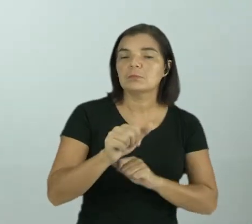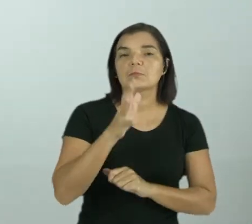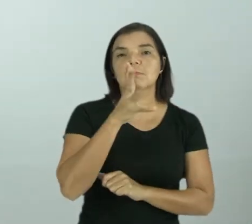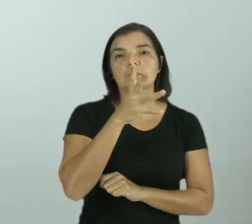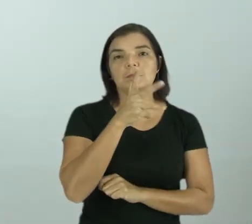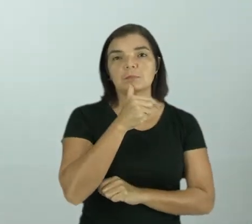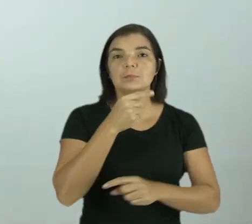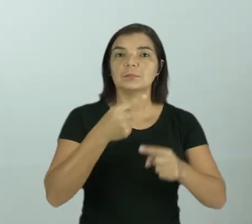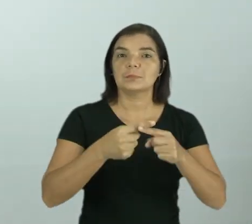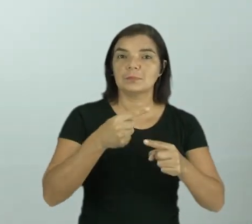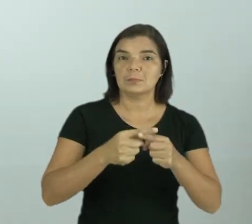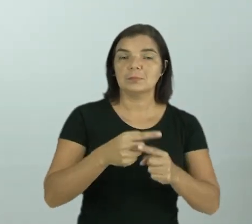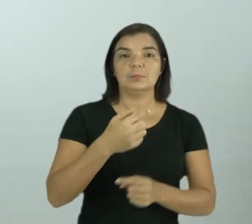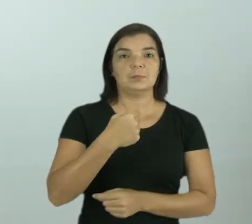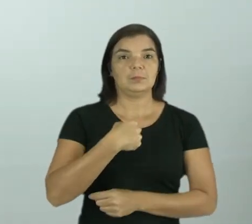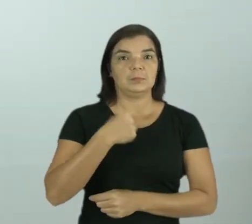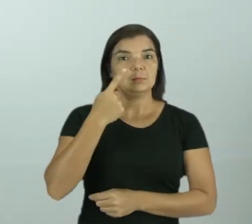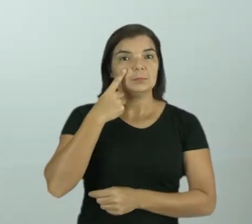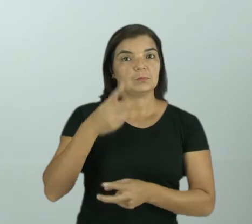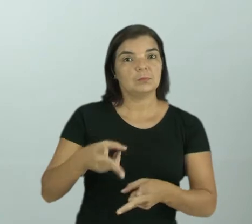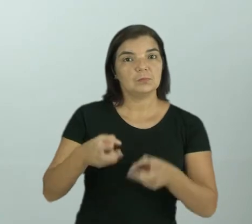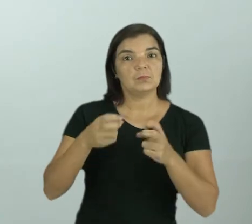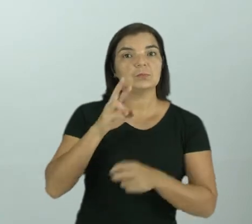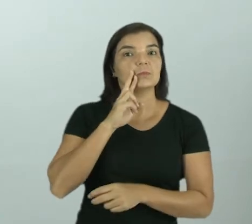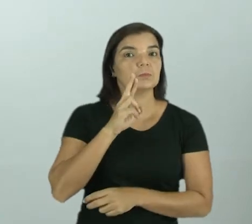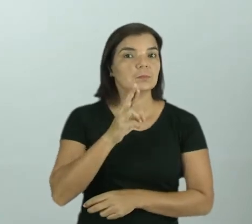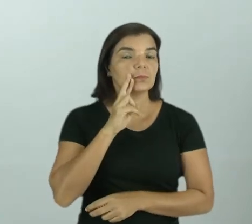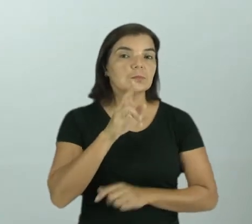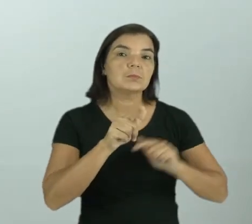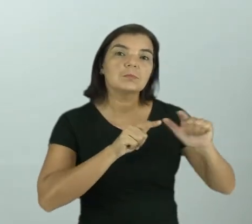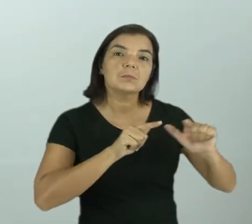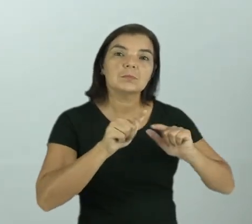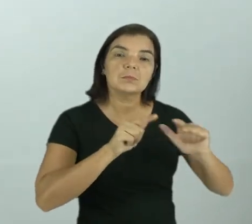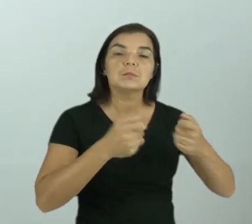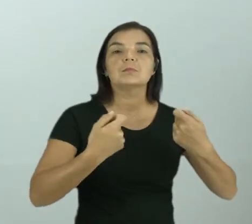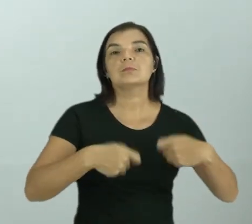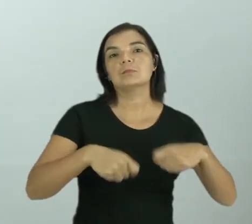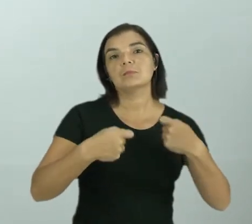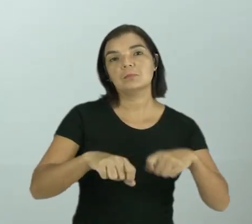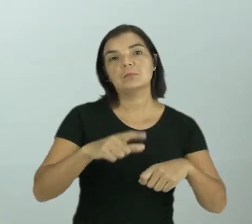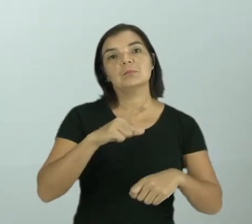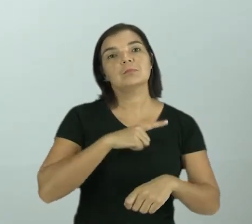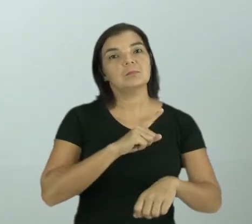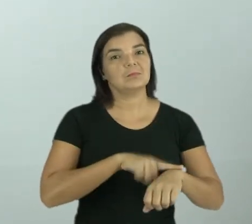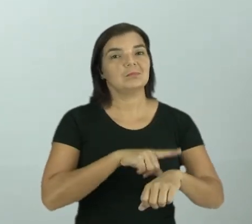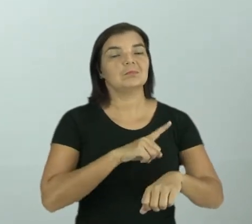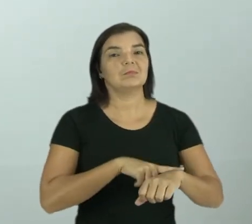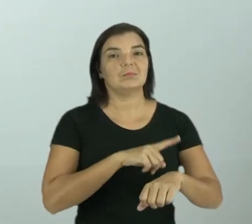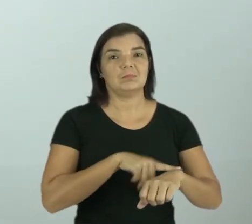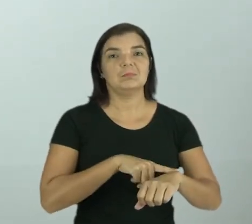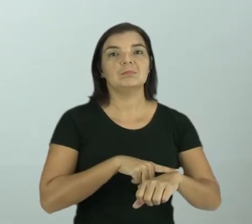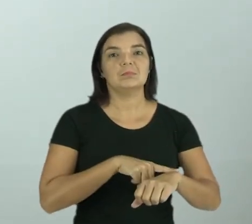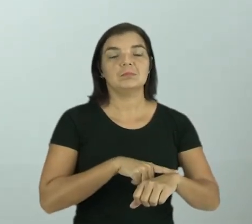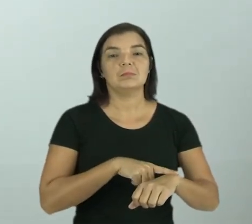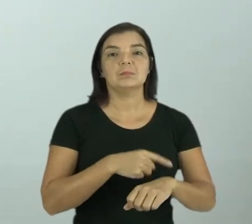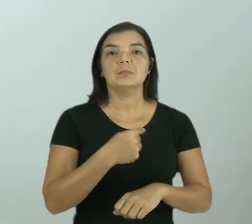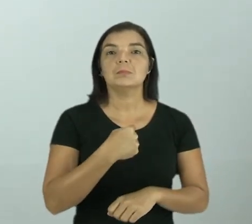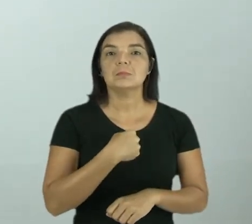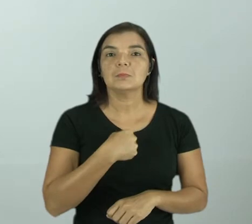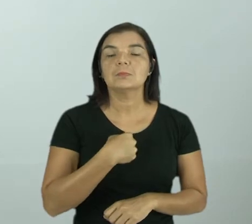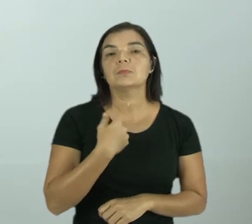lenta? Porque para eu ver o resultado daquele trabalho, precisa ter um certo tempo, para eu